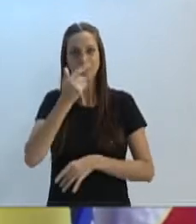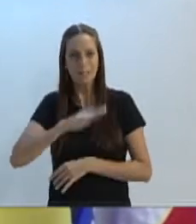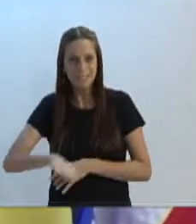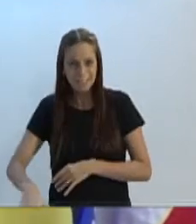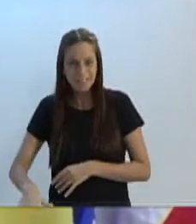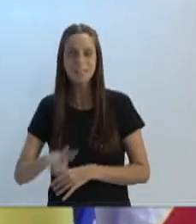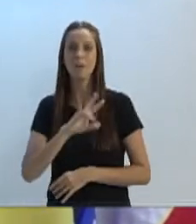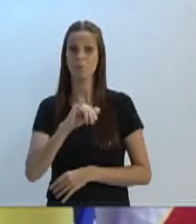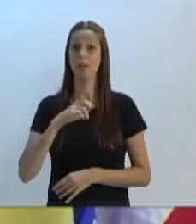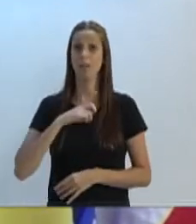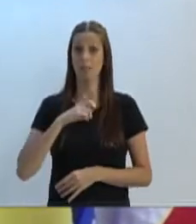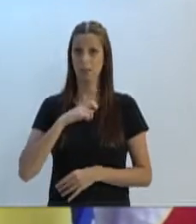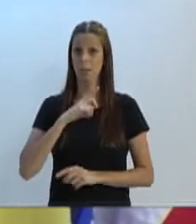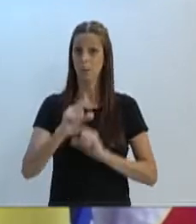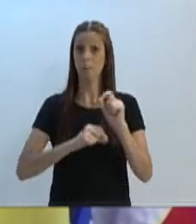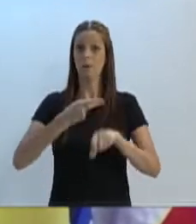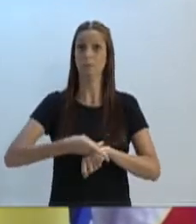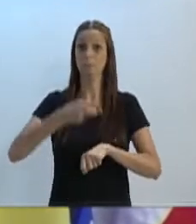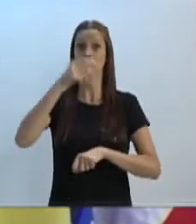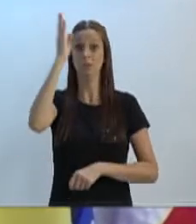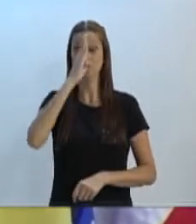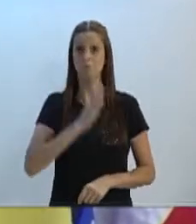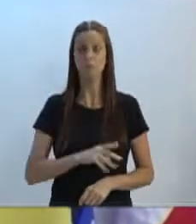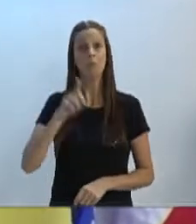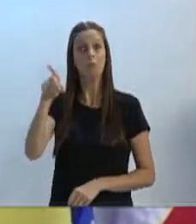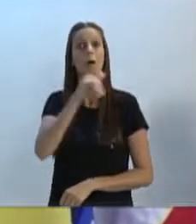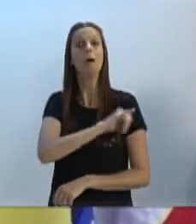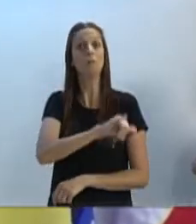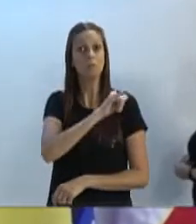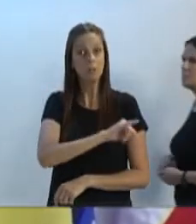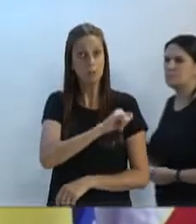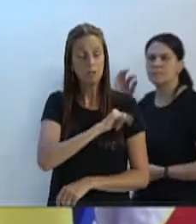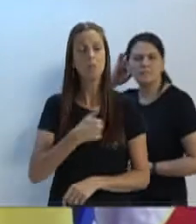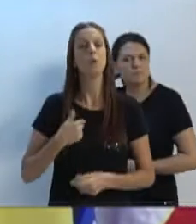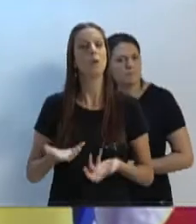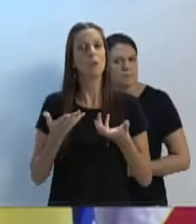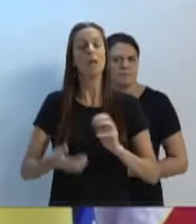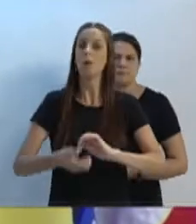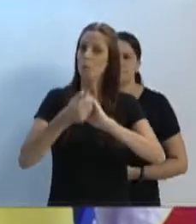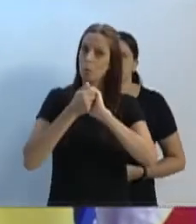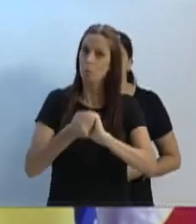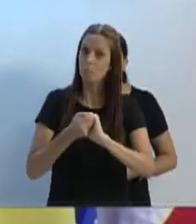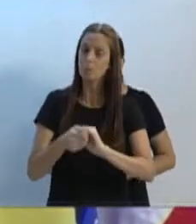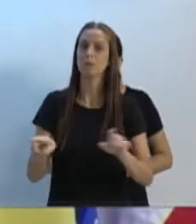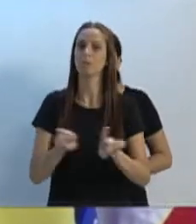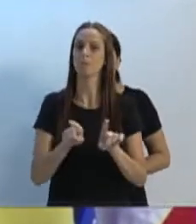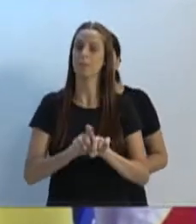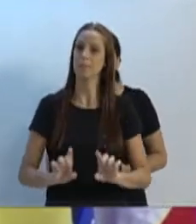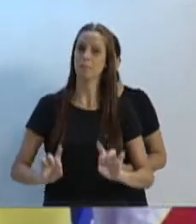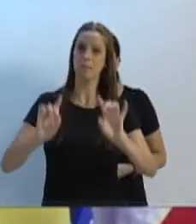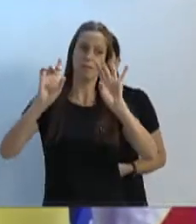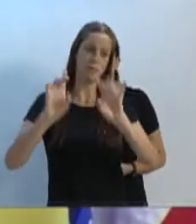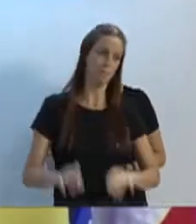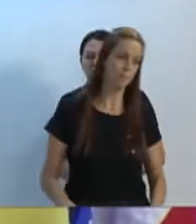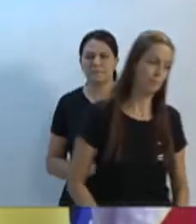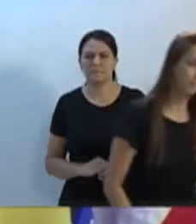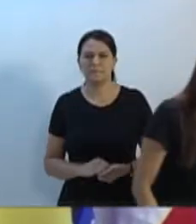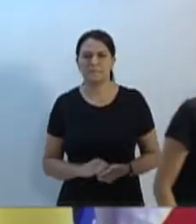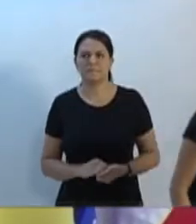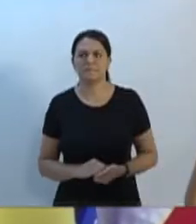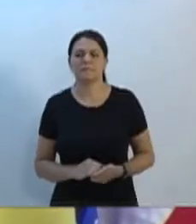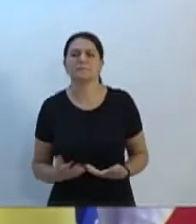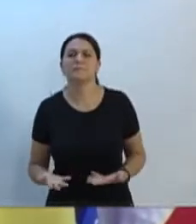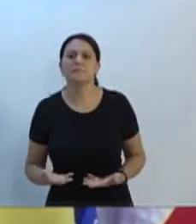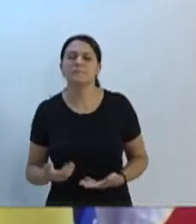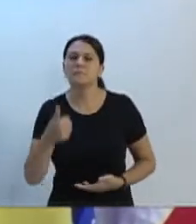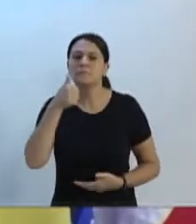receberá um prêmio nacional no Rio de Janeiro. E aqui eu quero fazer um cumprimento muito especial à Terezinha Raiman, do Inarte,